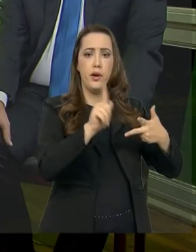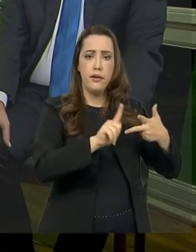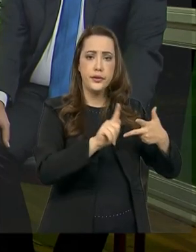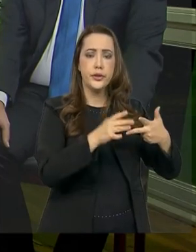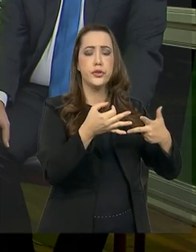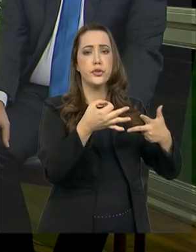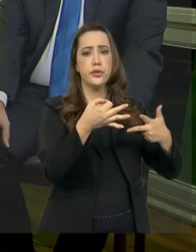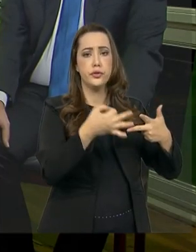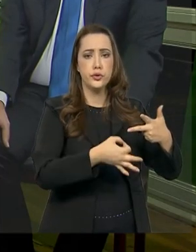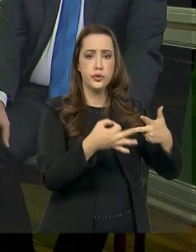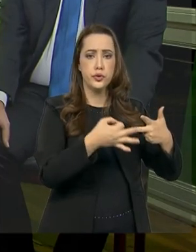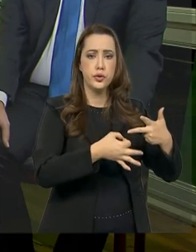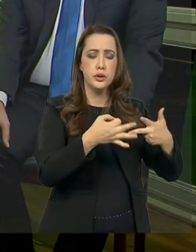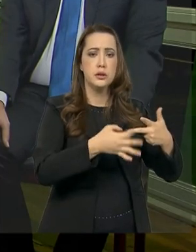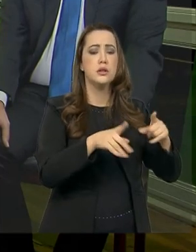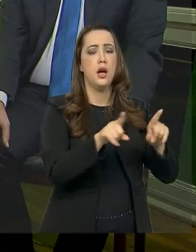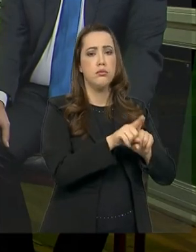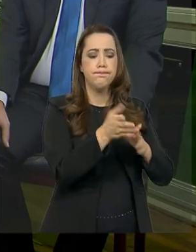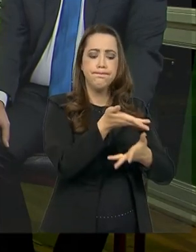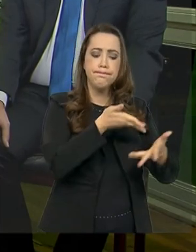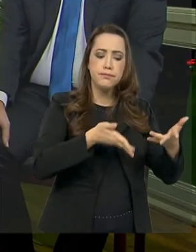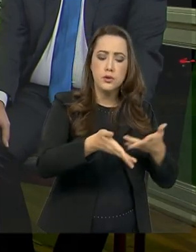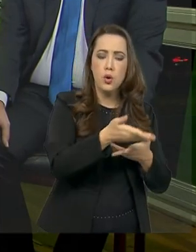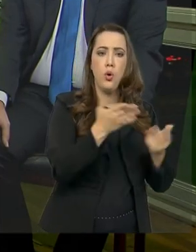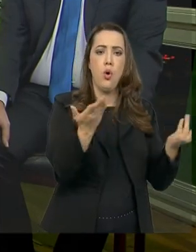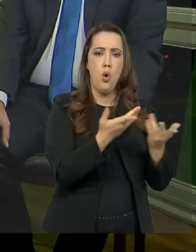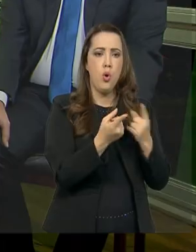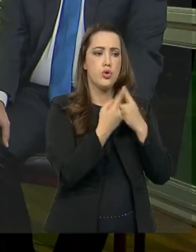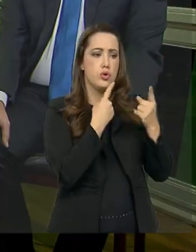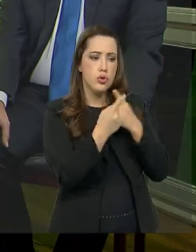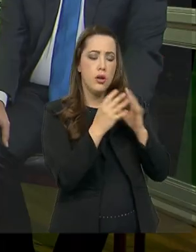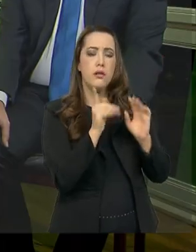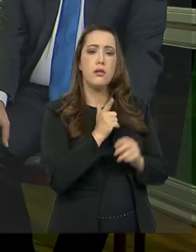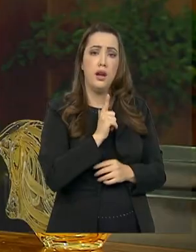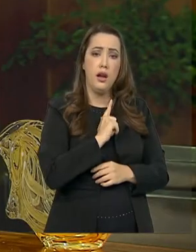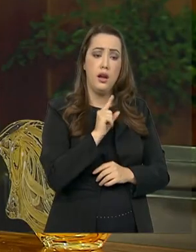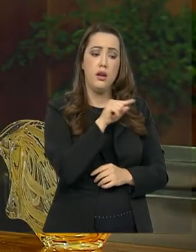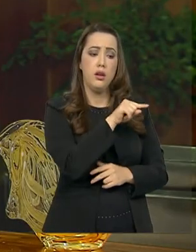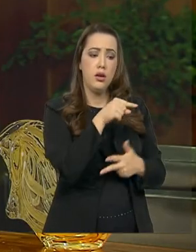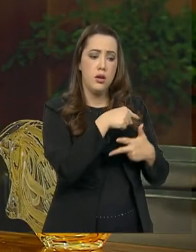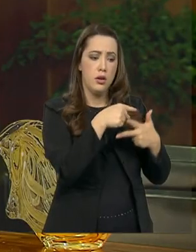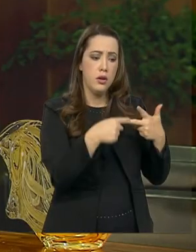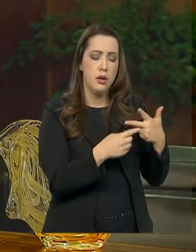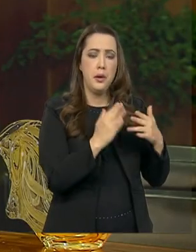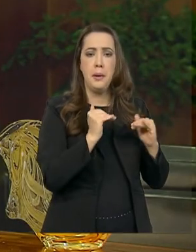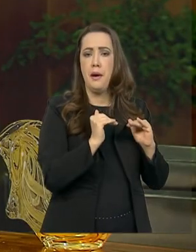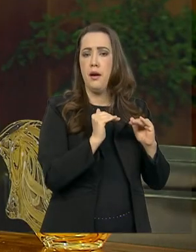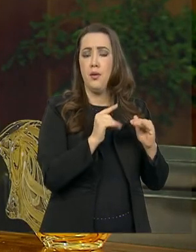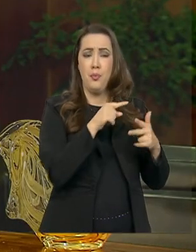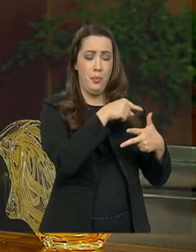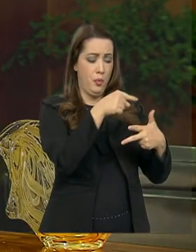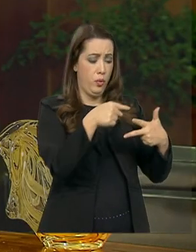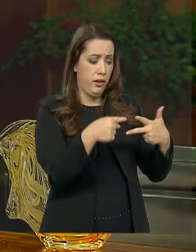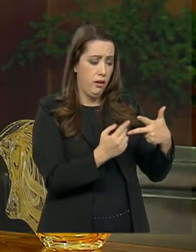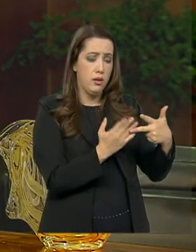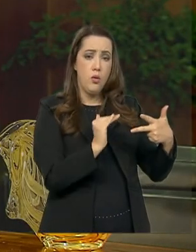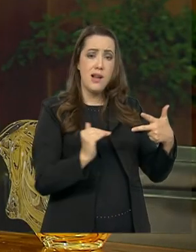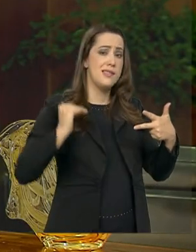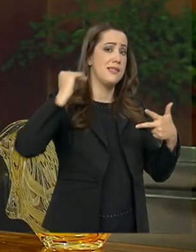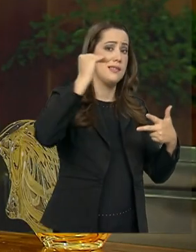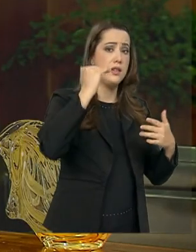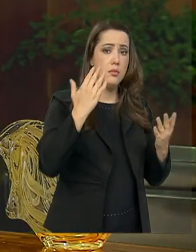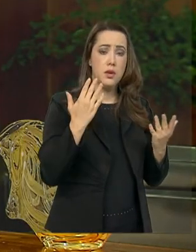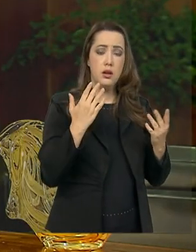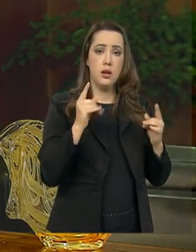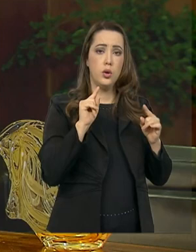Hoje o diálogo é republicano, é construtivo. Os poderes têm propósitos maiores que são